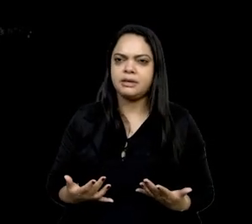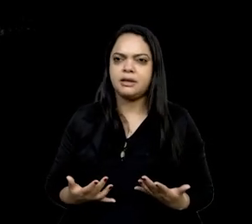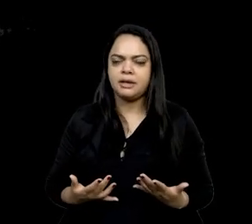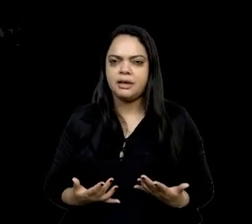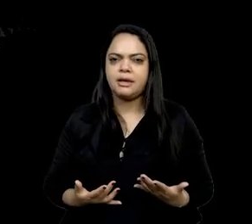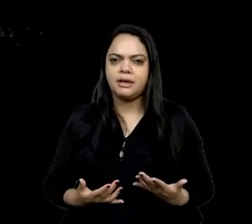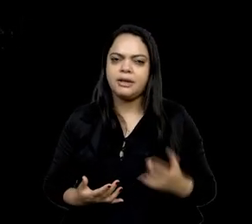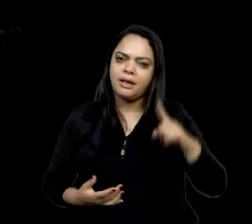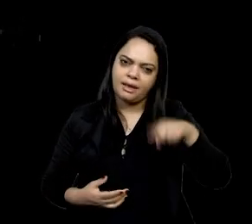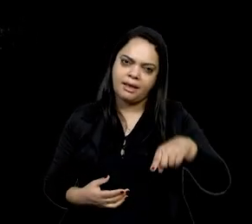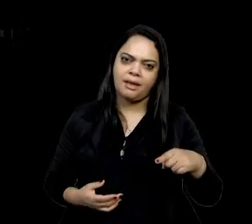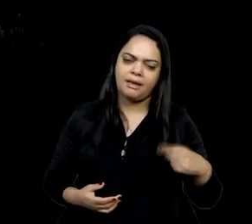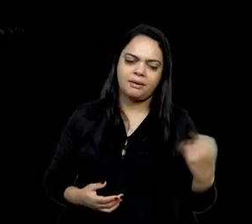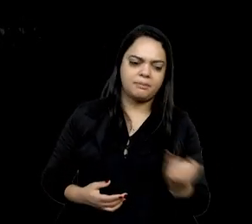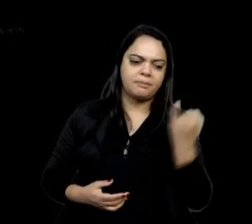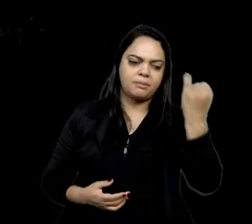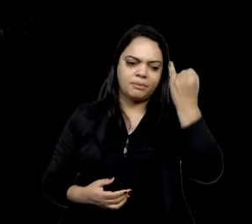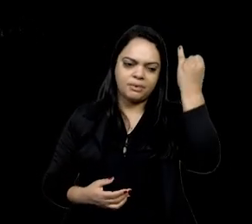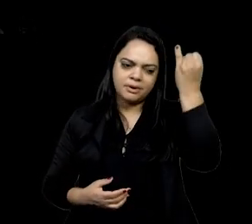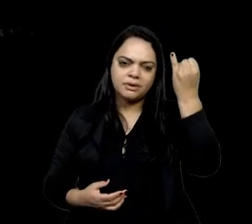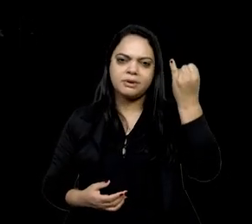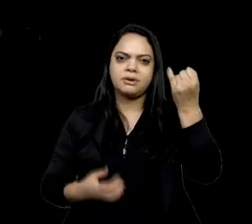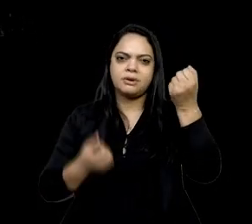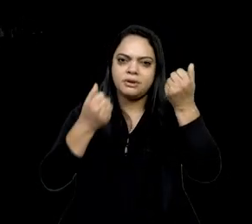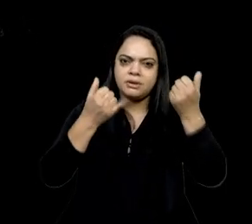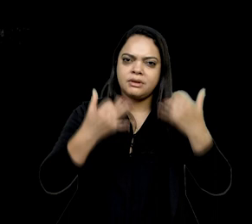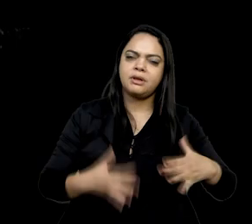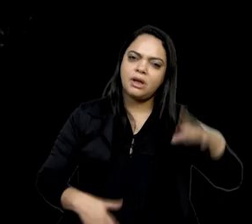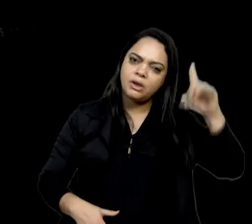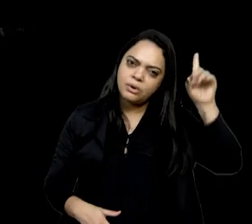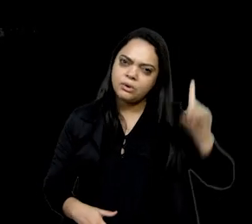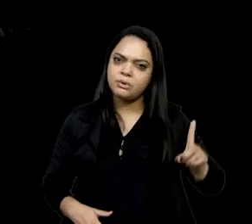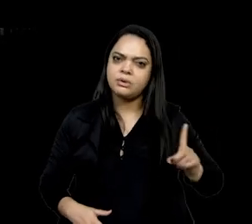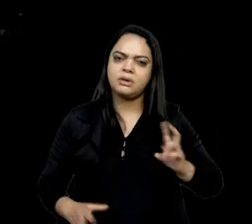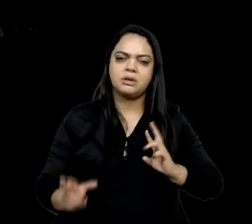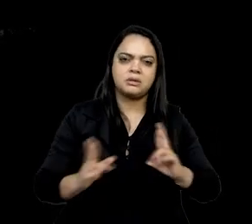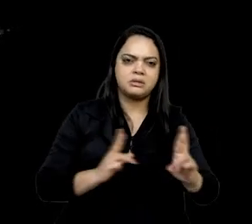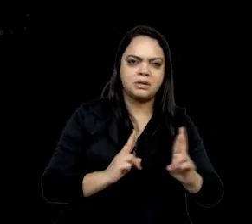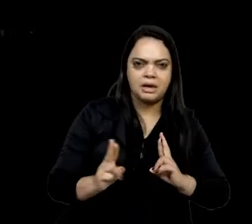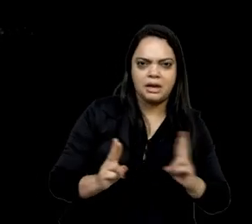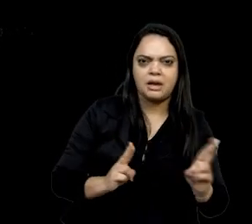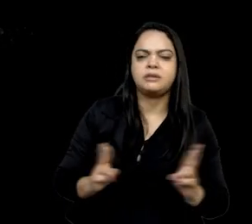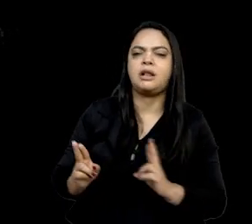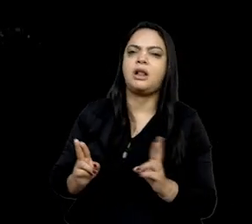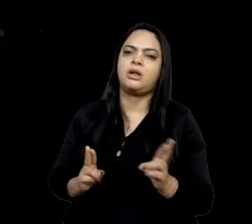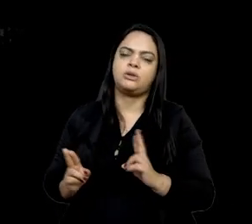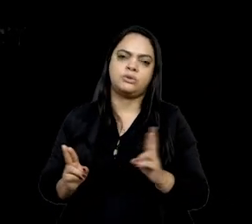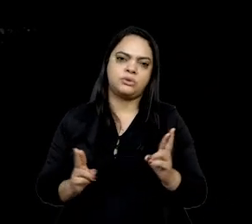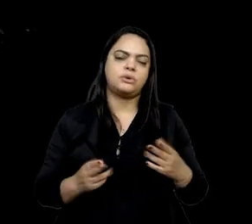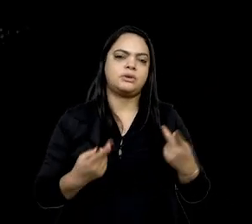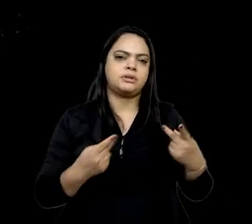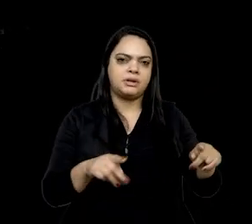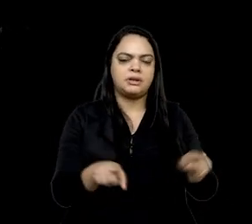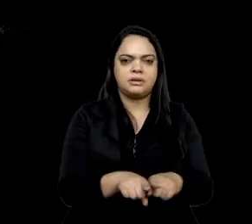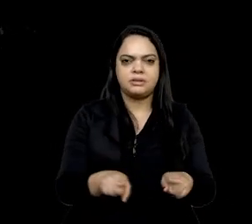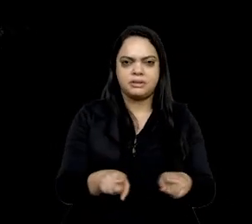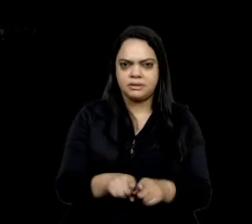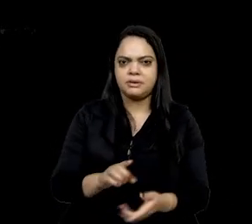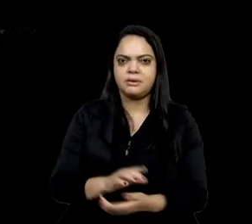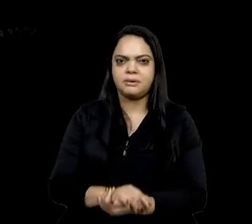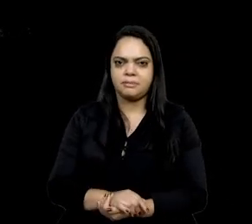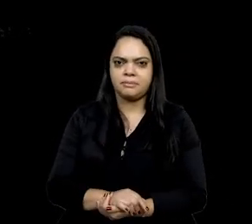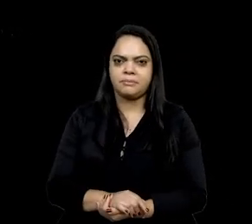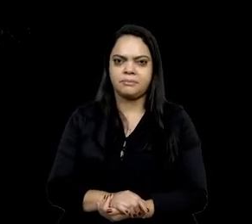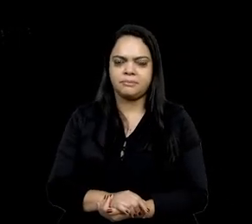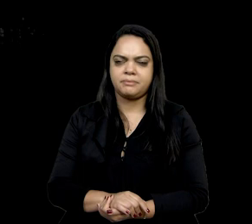direitos, né, populações que são tradicionais, mas que não têm direito assegurado na Constituição, por exemplo. Não tem nem isso para reivindicar,